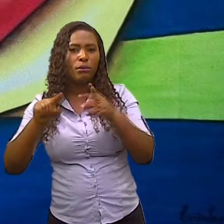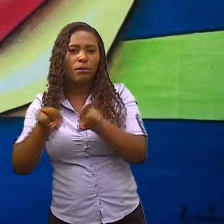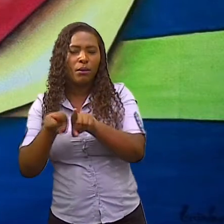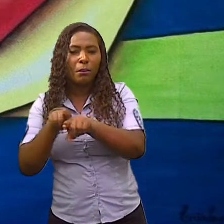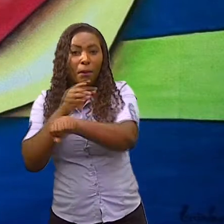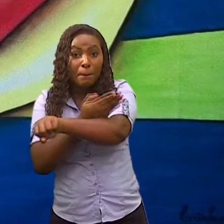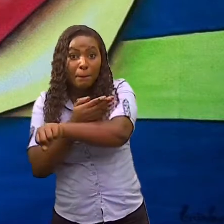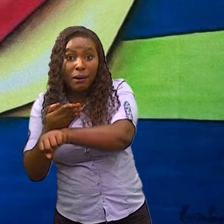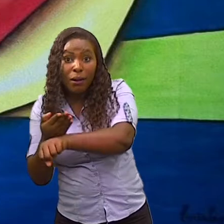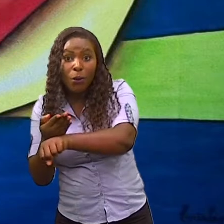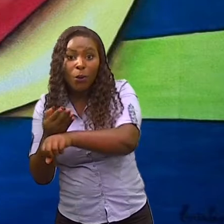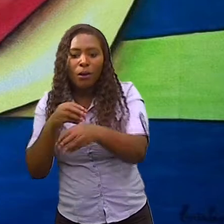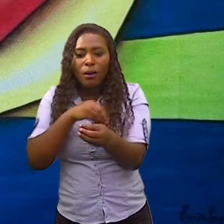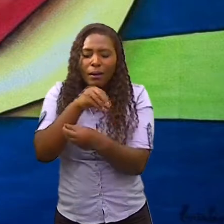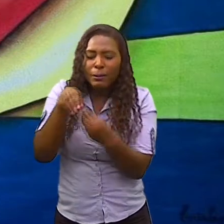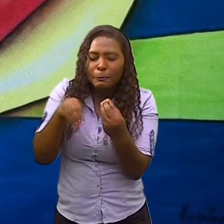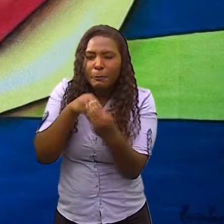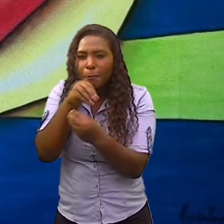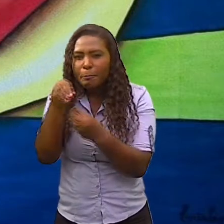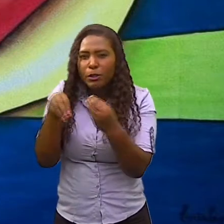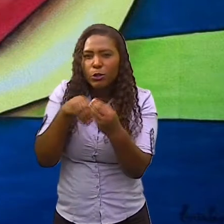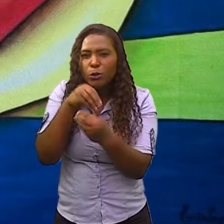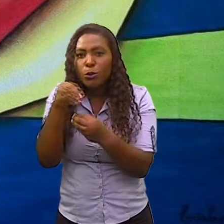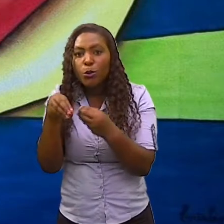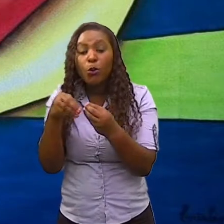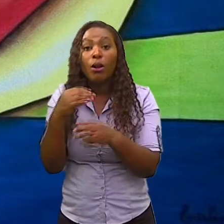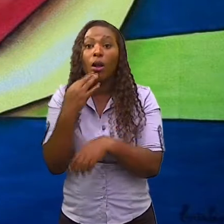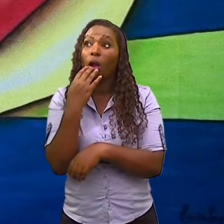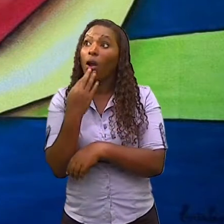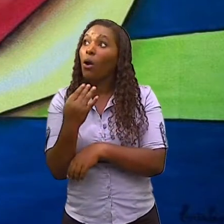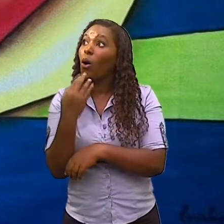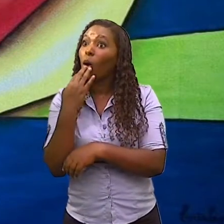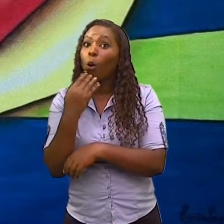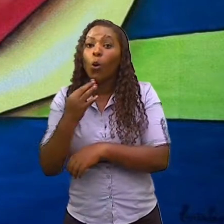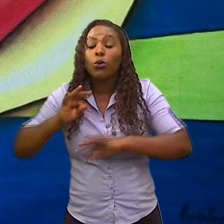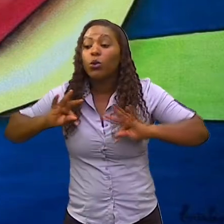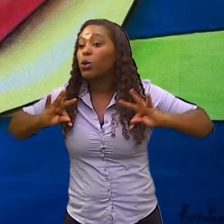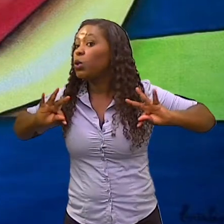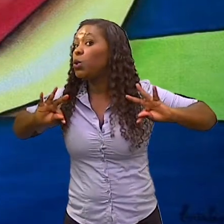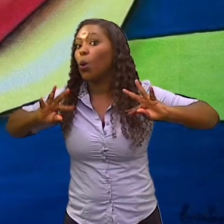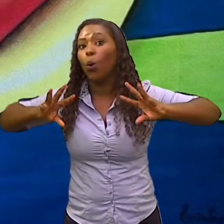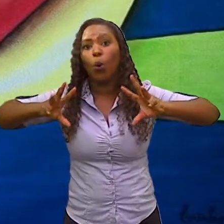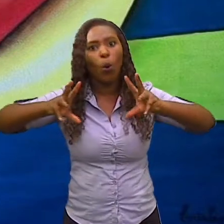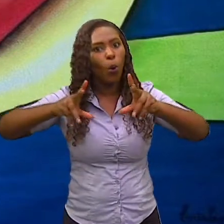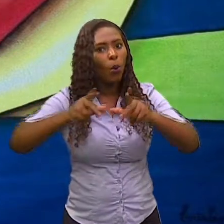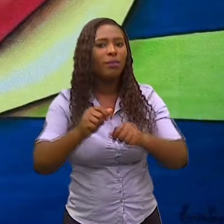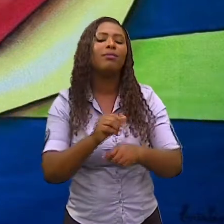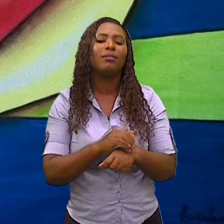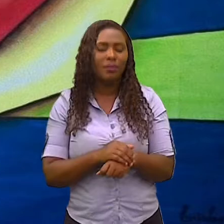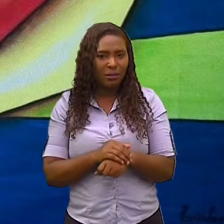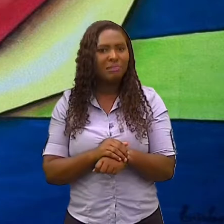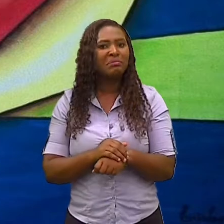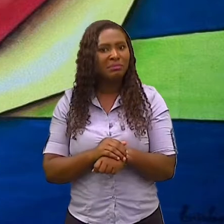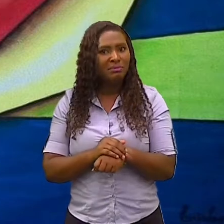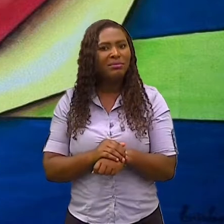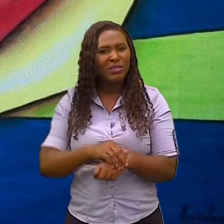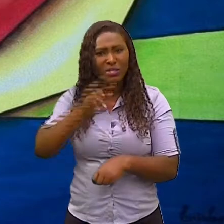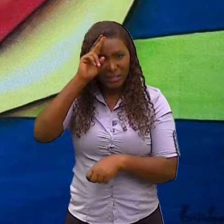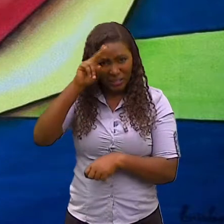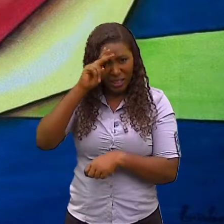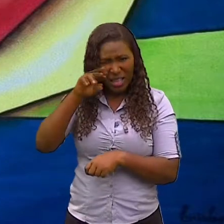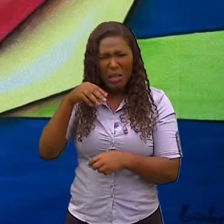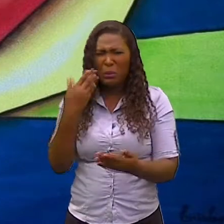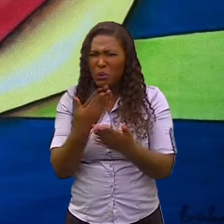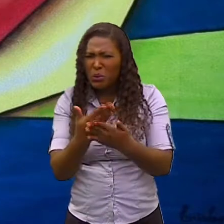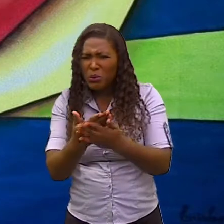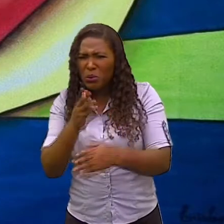podemos conseguir delas, que são retiradas, que todas as cores que nós conhecemos ou que